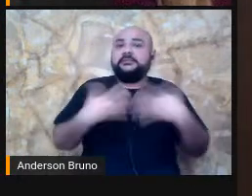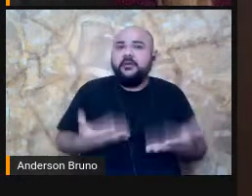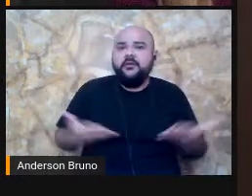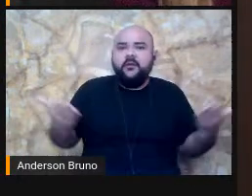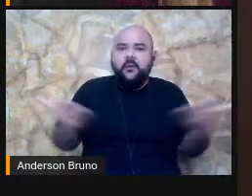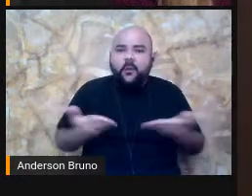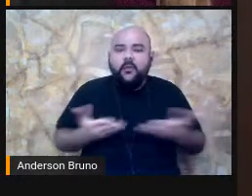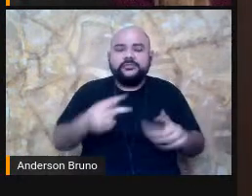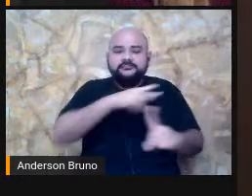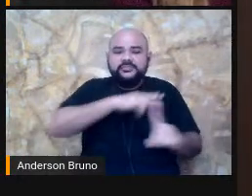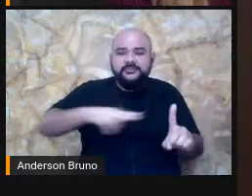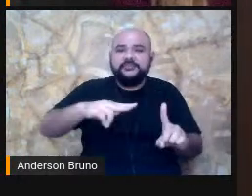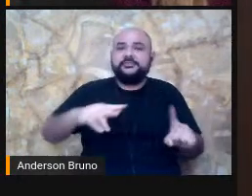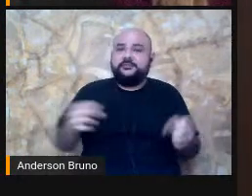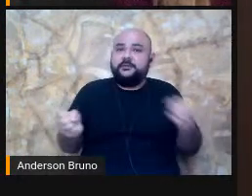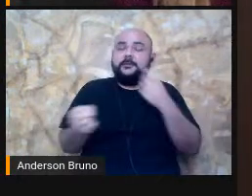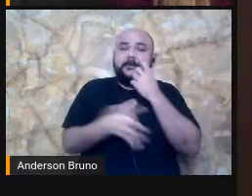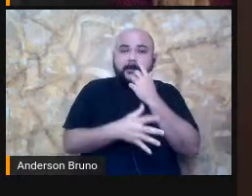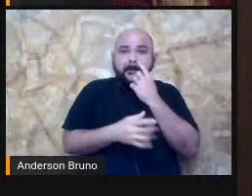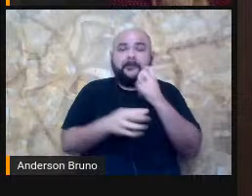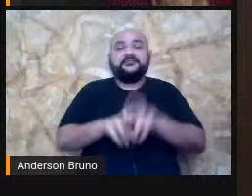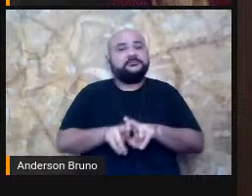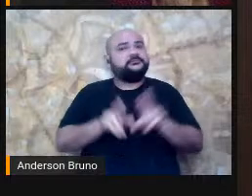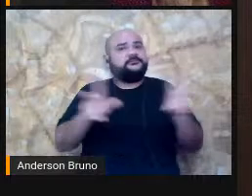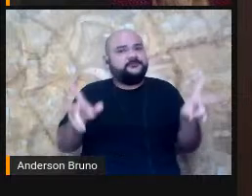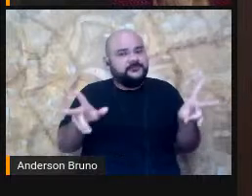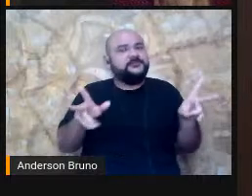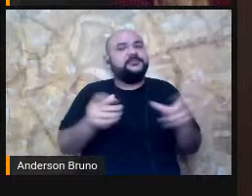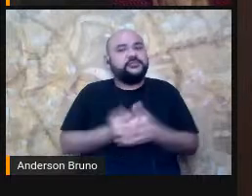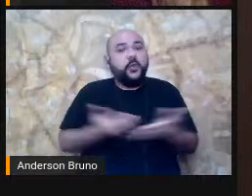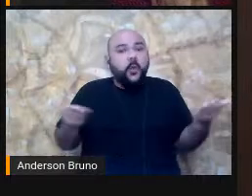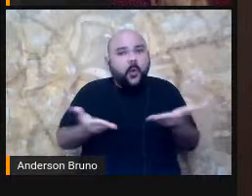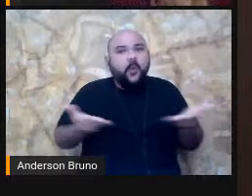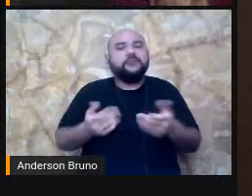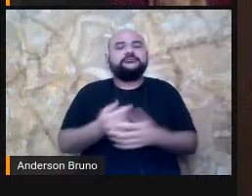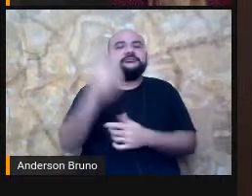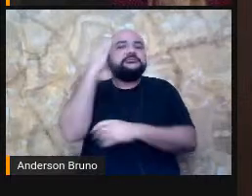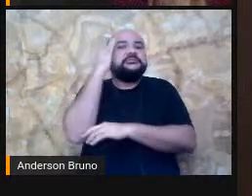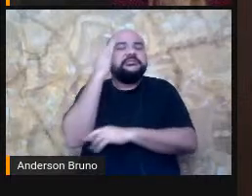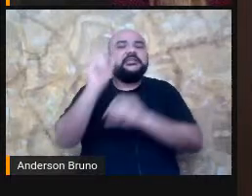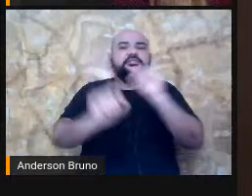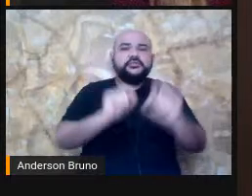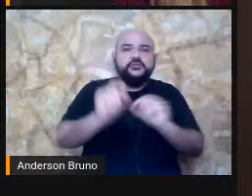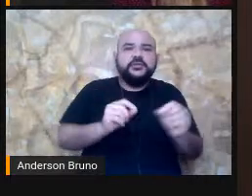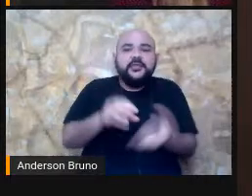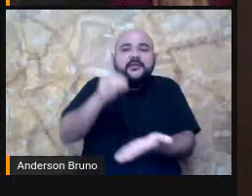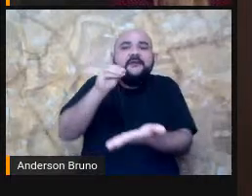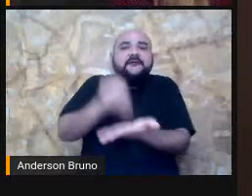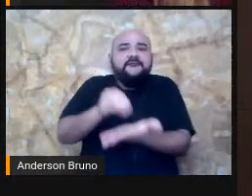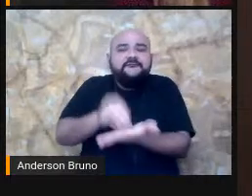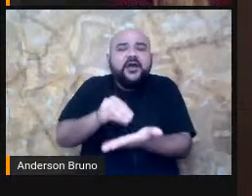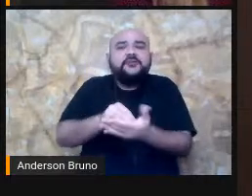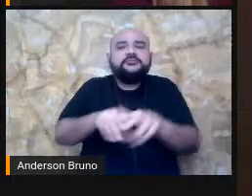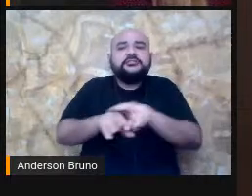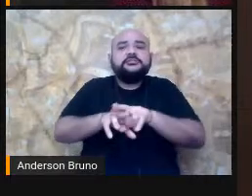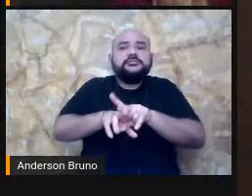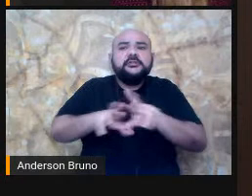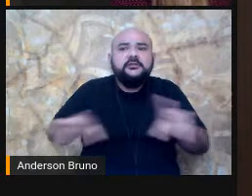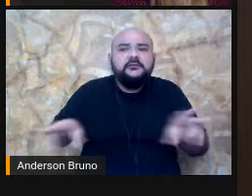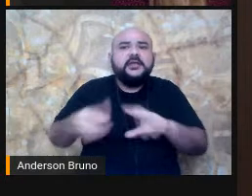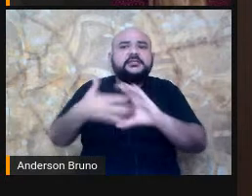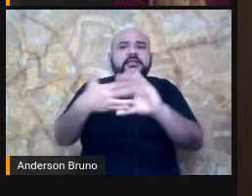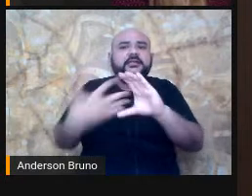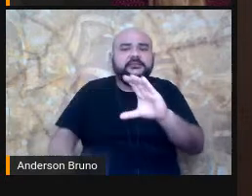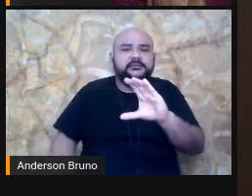que antes era uma anormalidade, hoje nós entendemos que é, na verdade, a falta de resposta que a sociedade e o